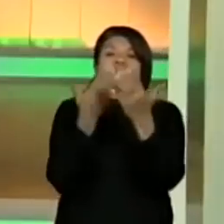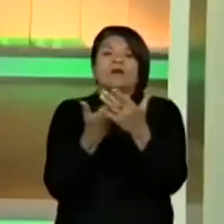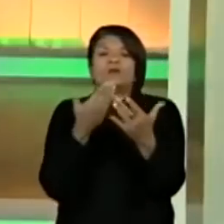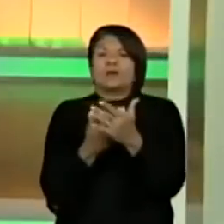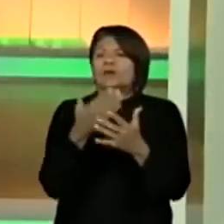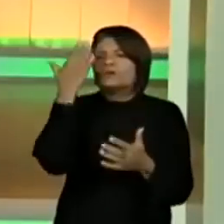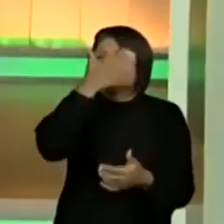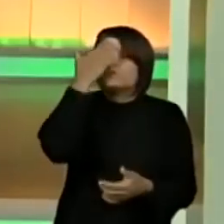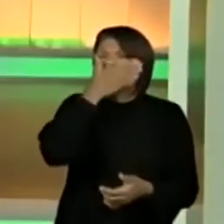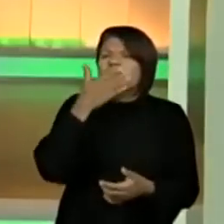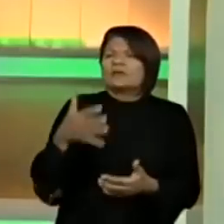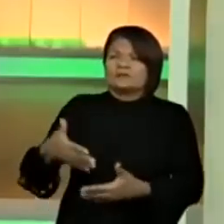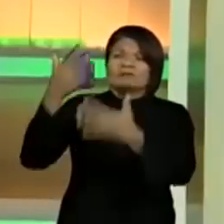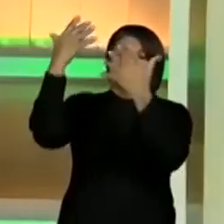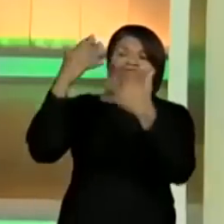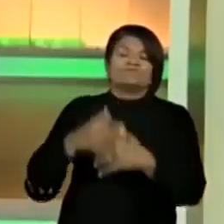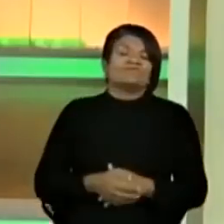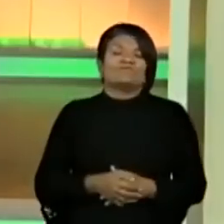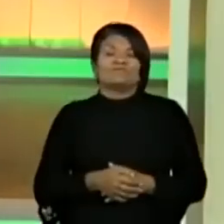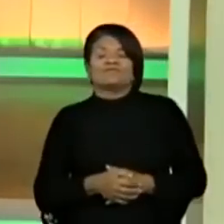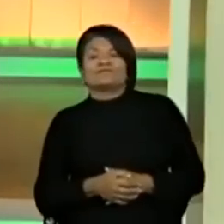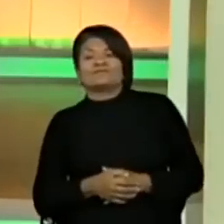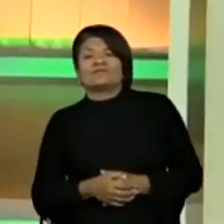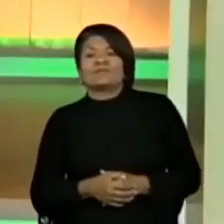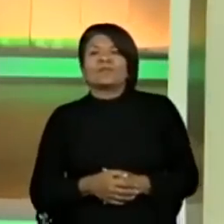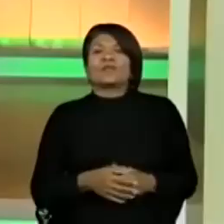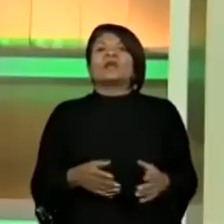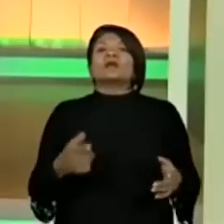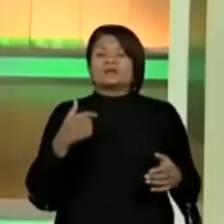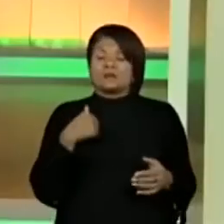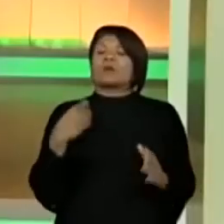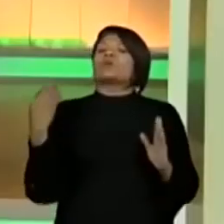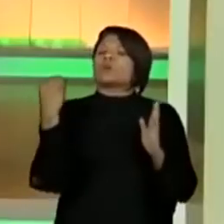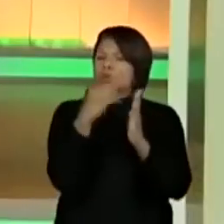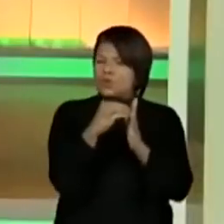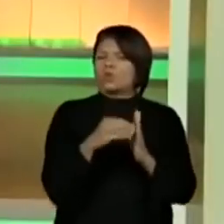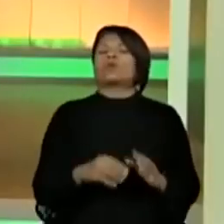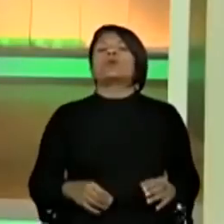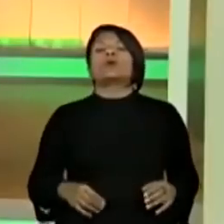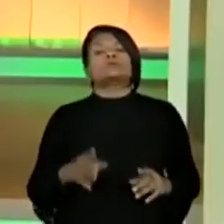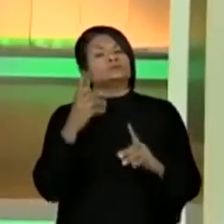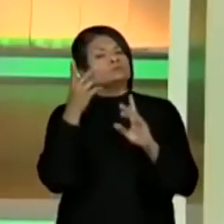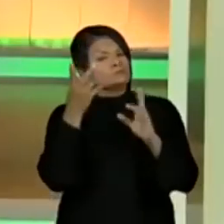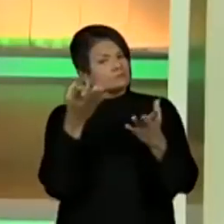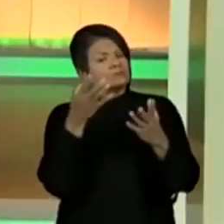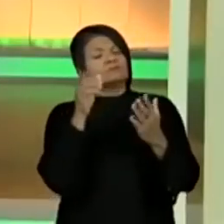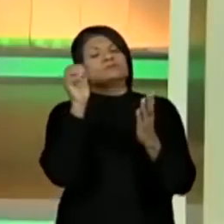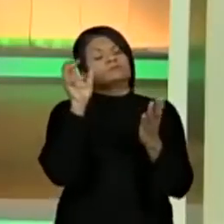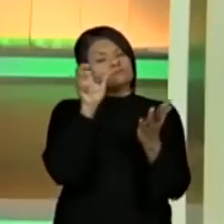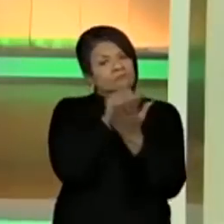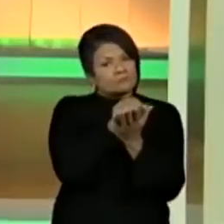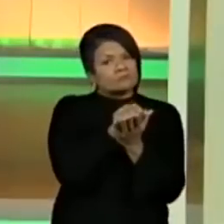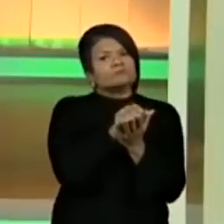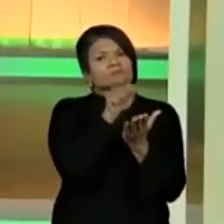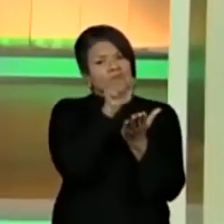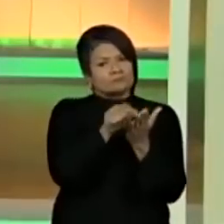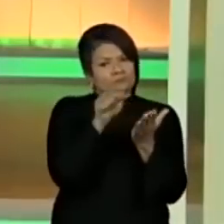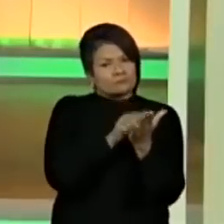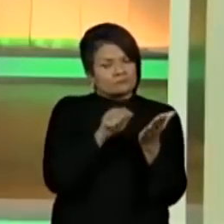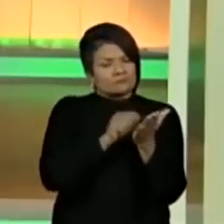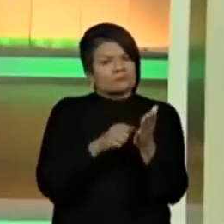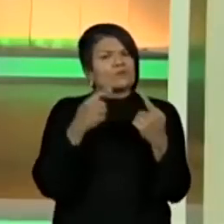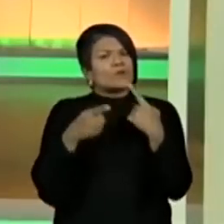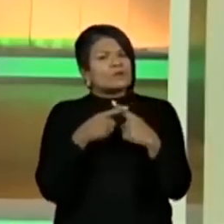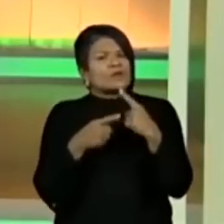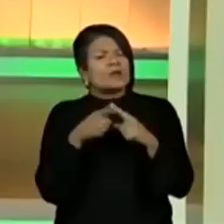consegui ver, gente. Olha só. Já ia me sentir, já. Eu coloquei. Isso mesmo. Anotem. A gente fica com a falsa